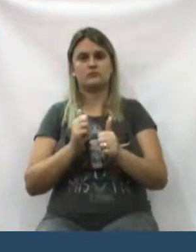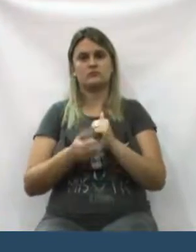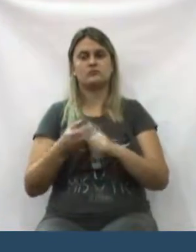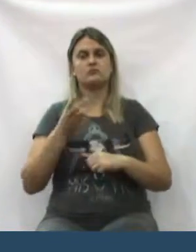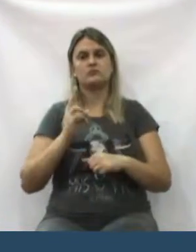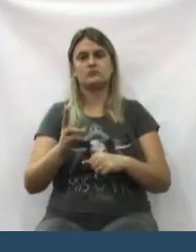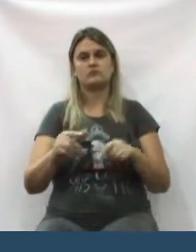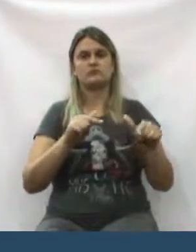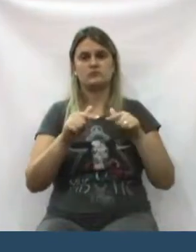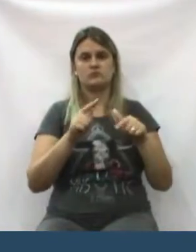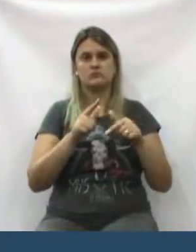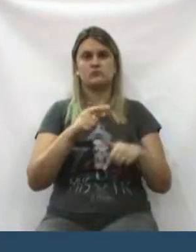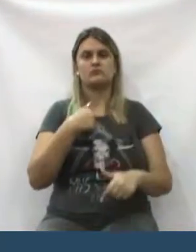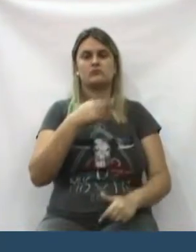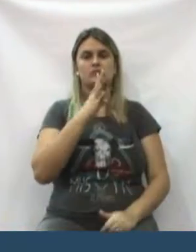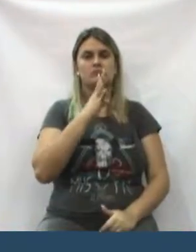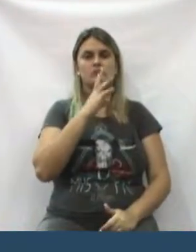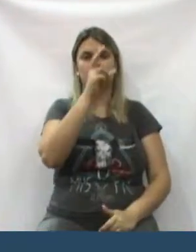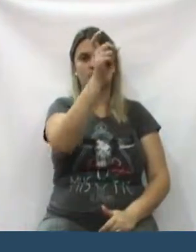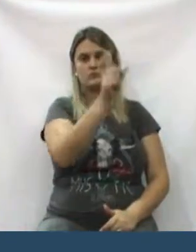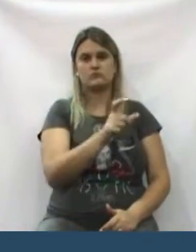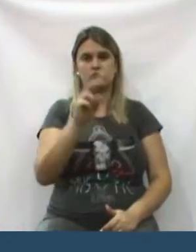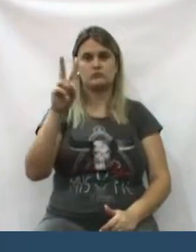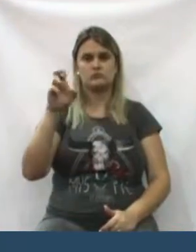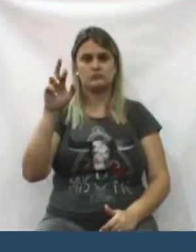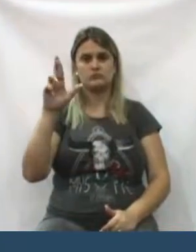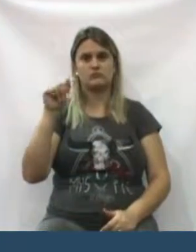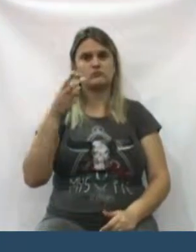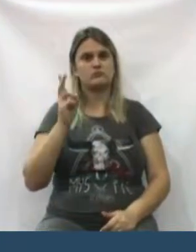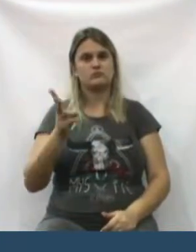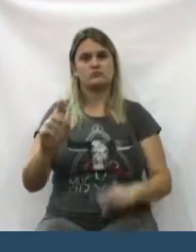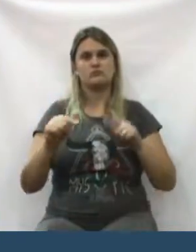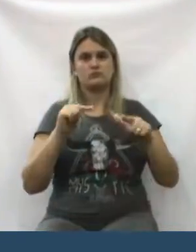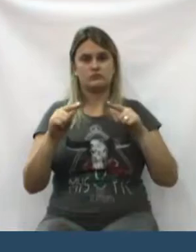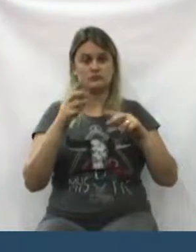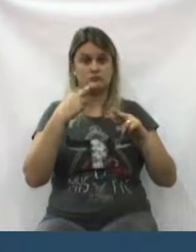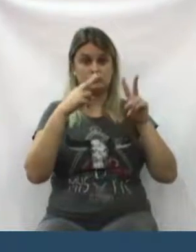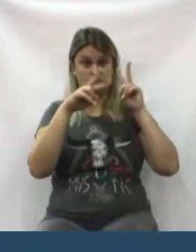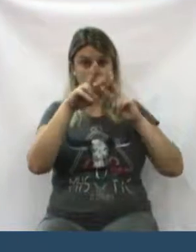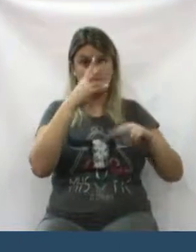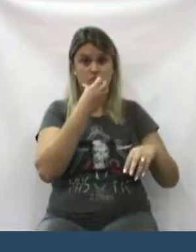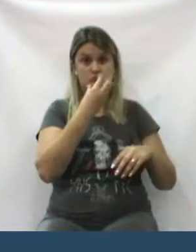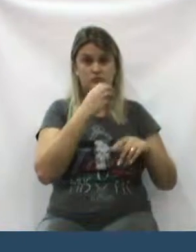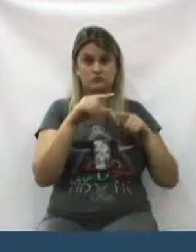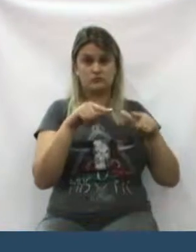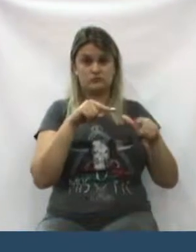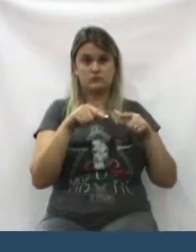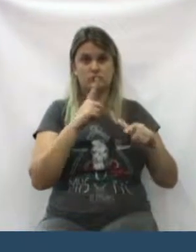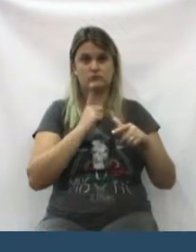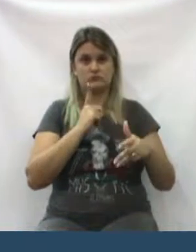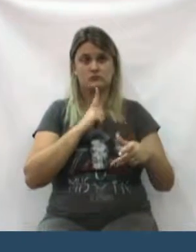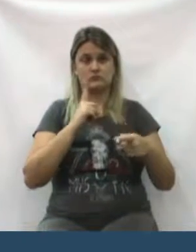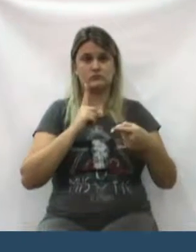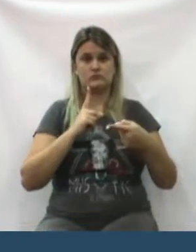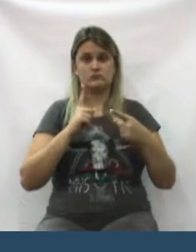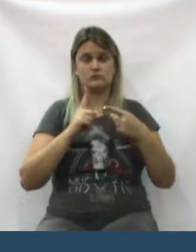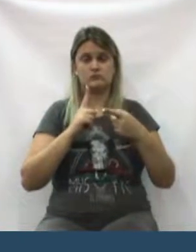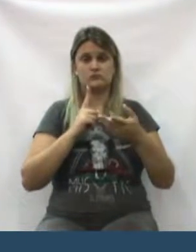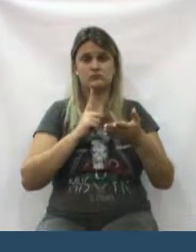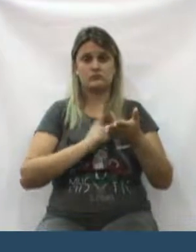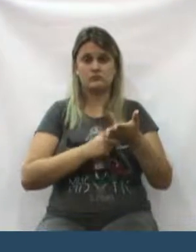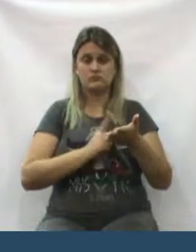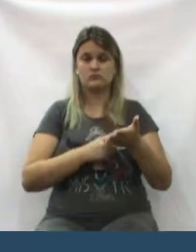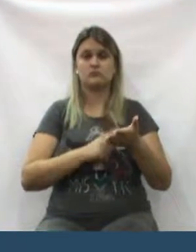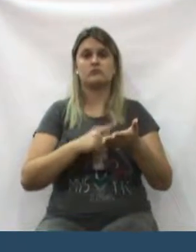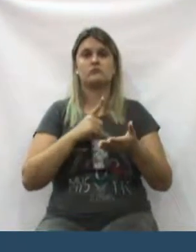esportes, a gente sempre trabalhou, a Vera sempre trabalhando, e eu vejo nesse trabalho que é muito